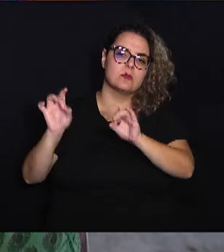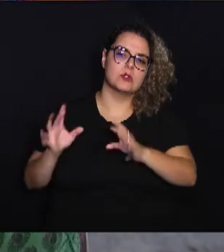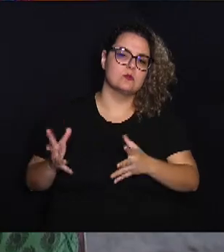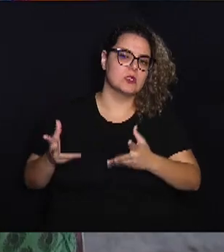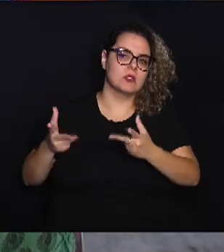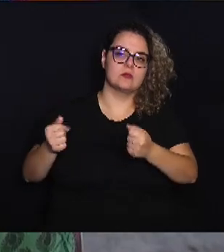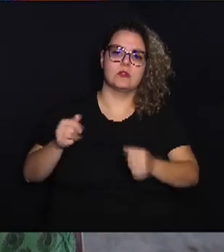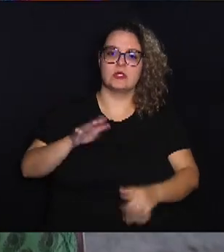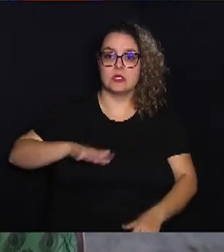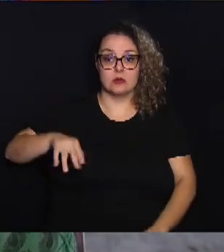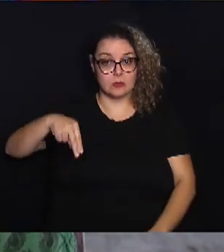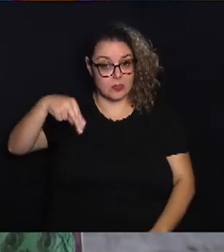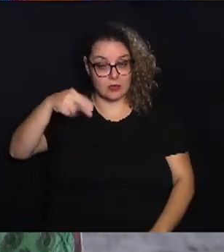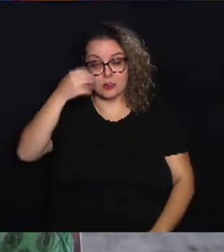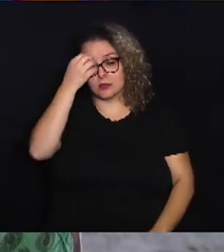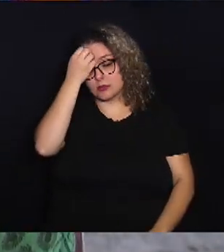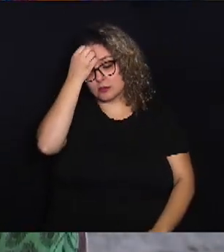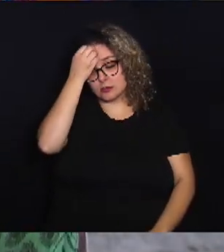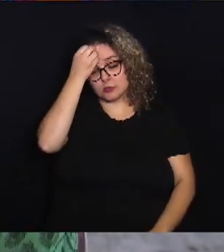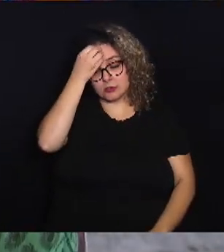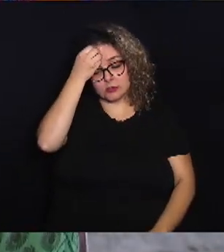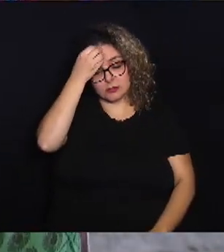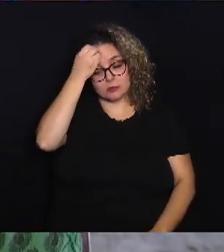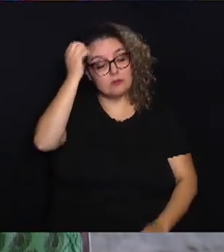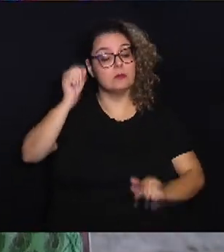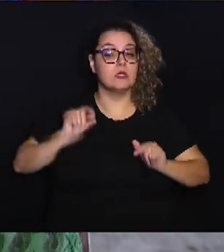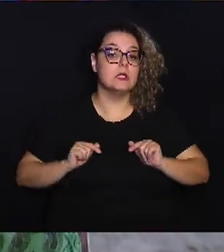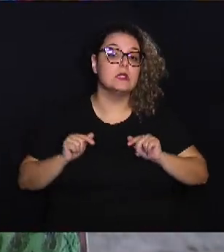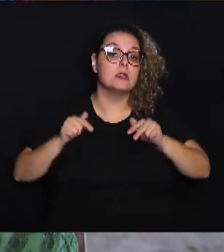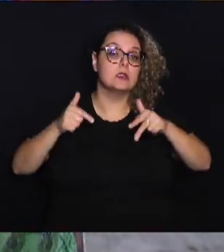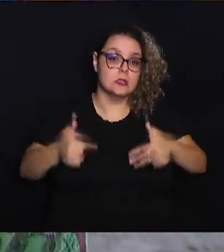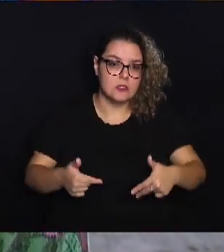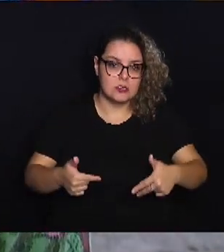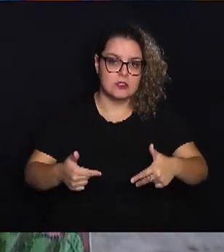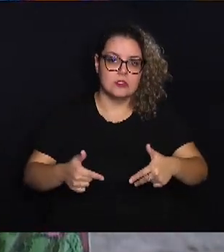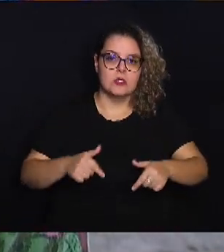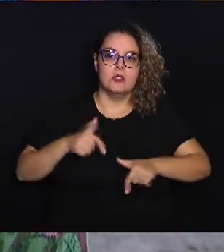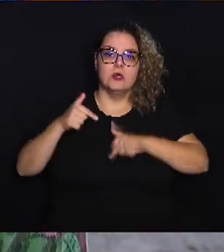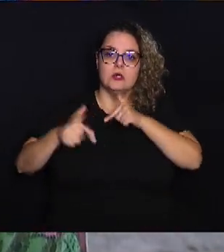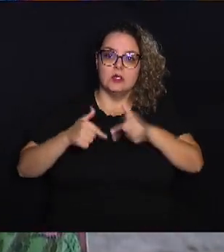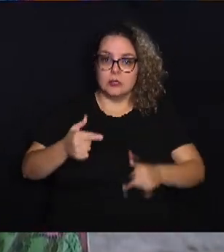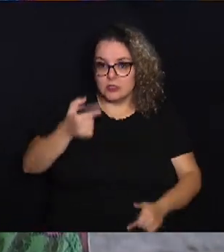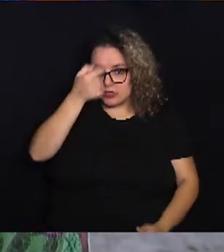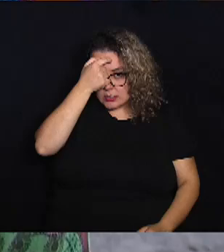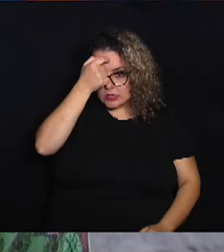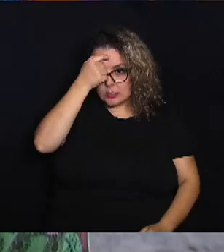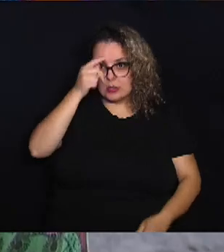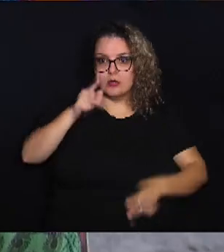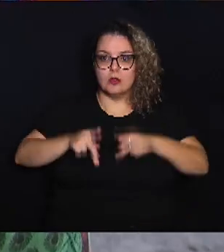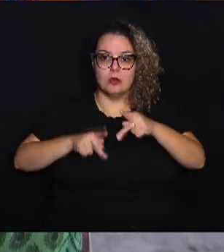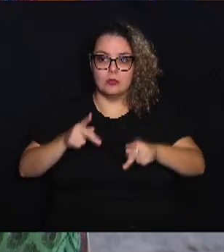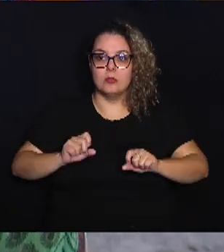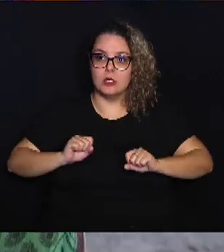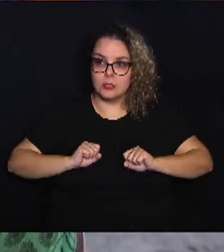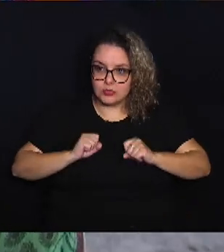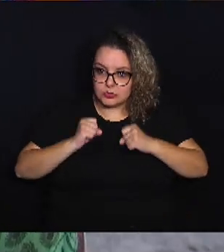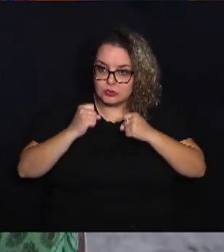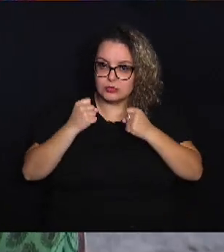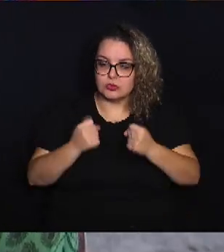na região norte, muito atuante, fazendo um trabalho de conscientização com a população, defendendo